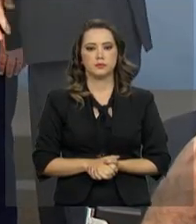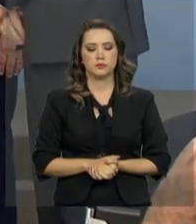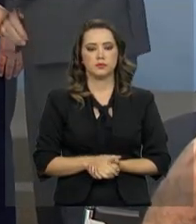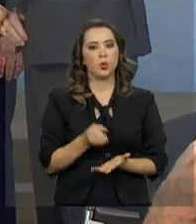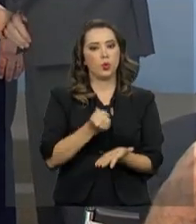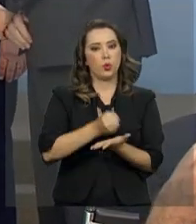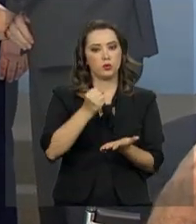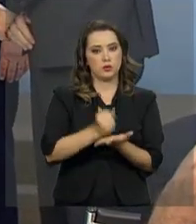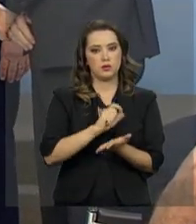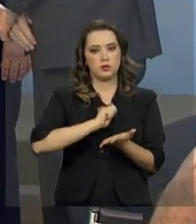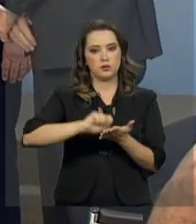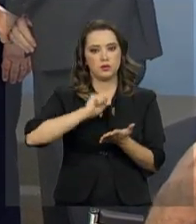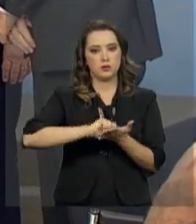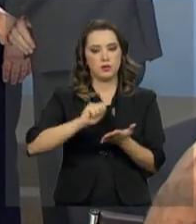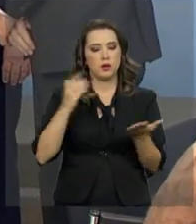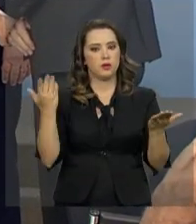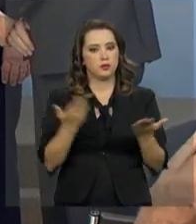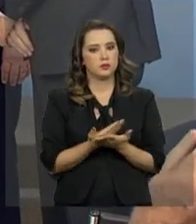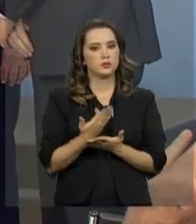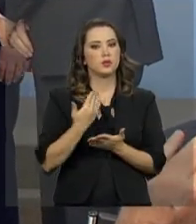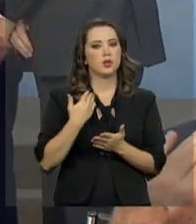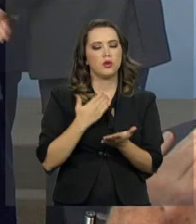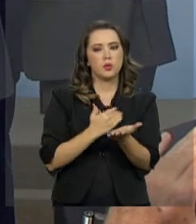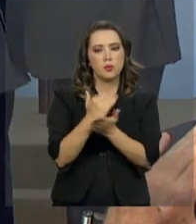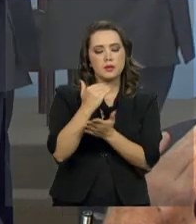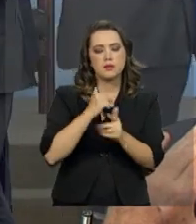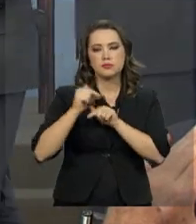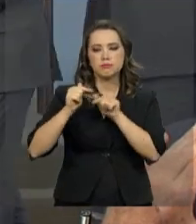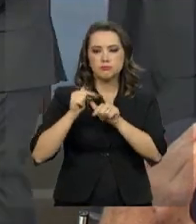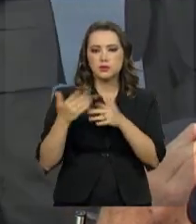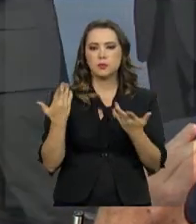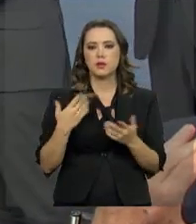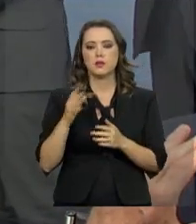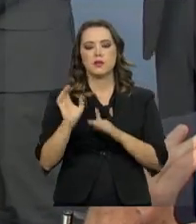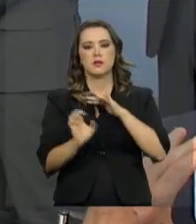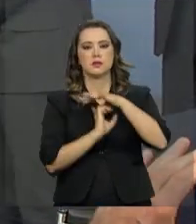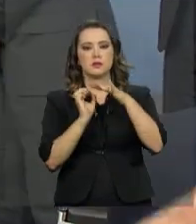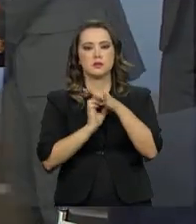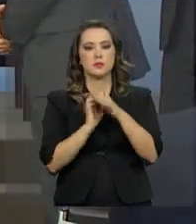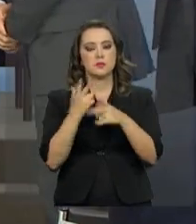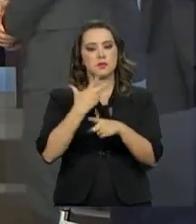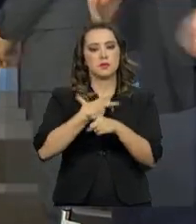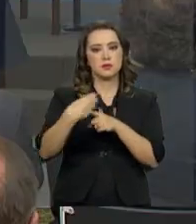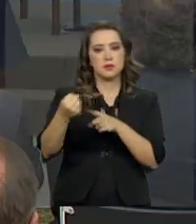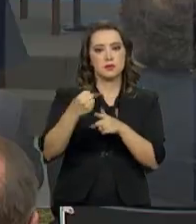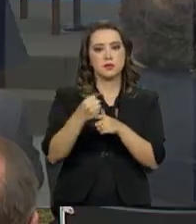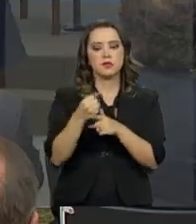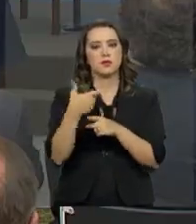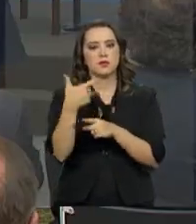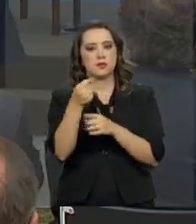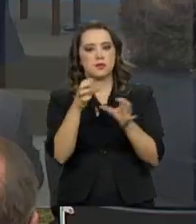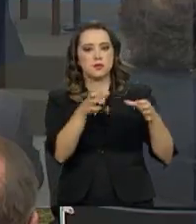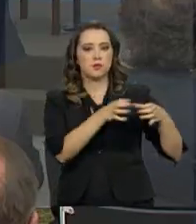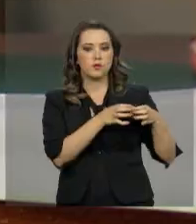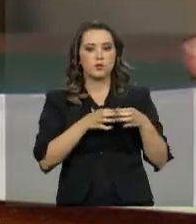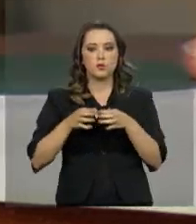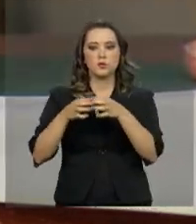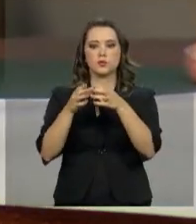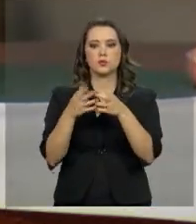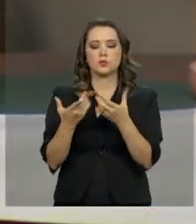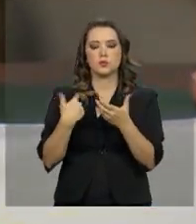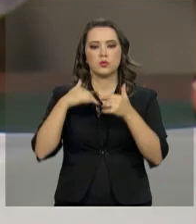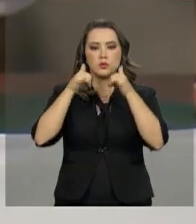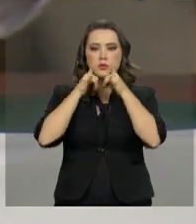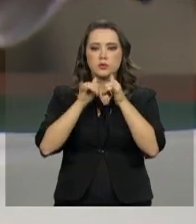Contratos assinados agora é mãos à obra. As empresas vencedoras dos 20 lotes do leilão de linhas de transmissão realizado em junho,